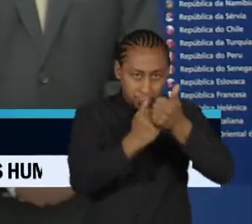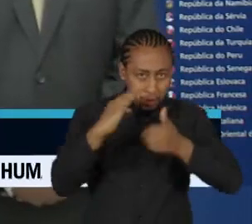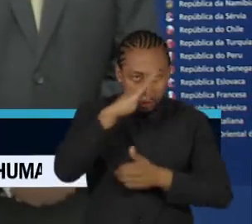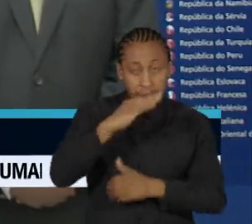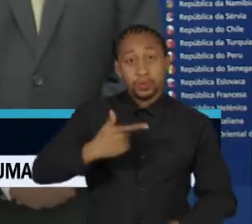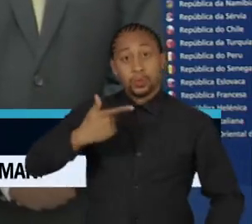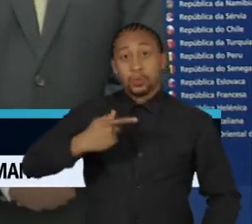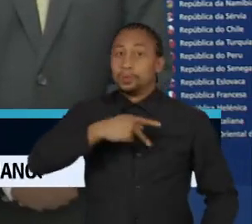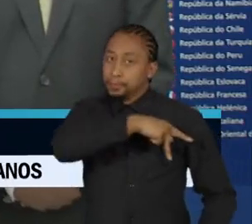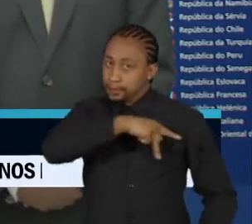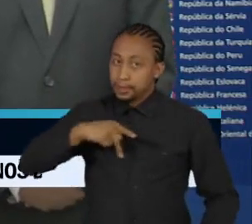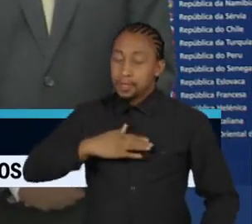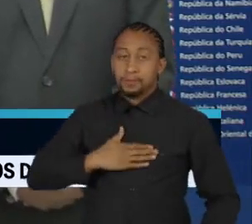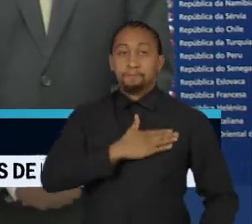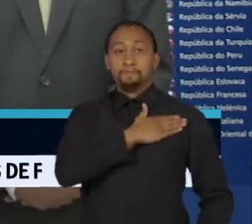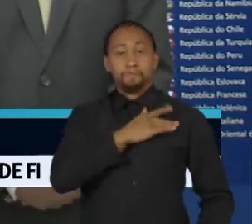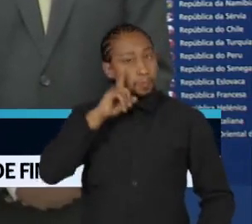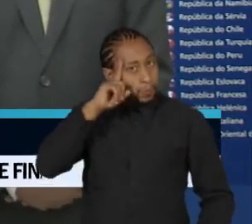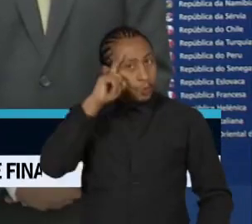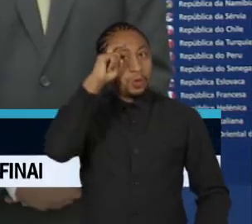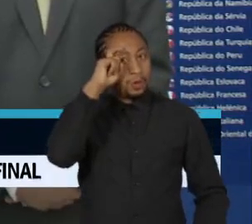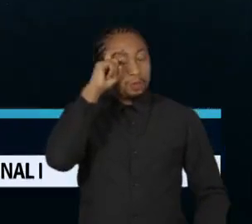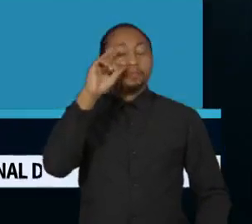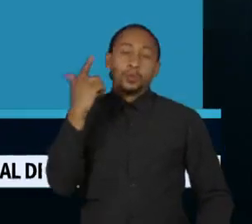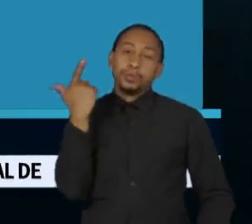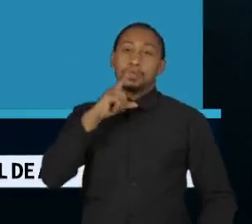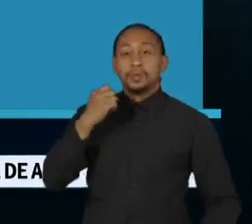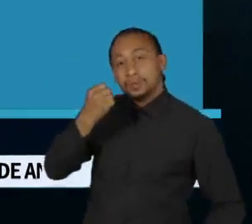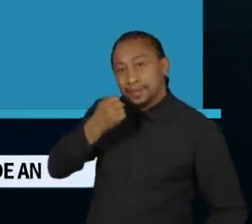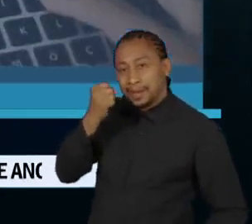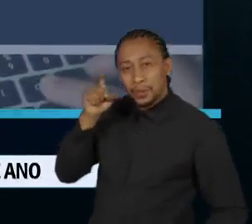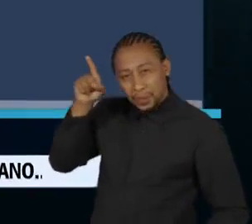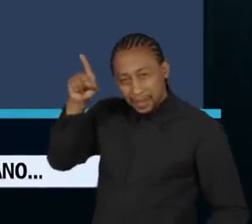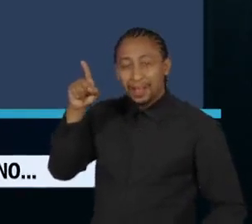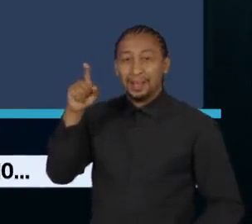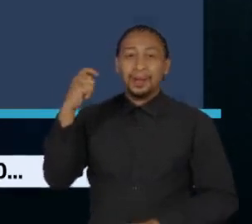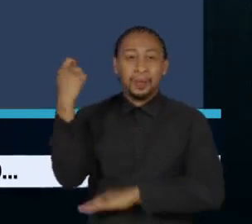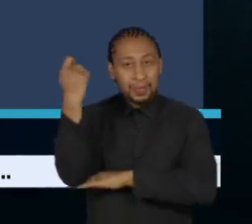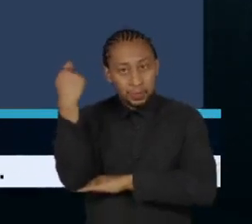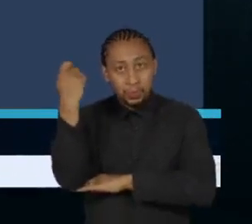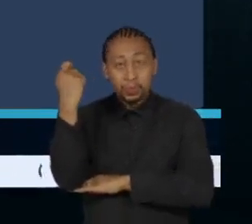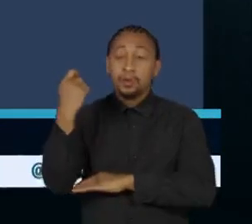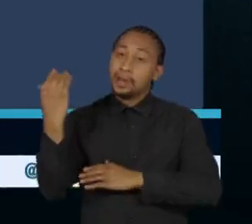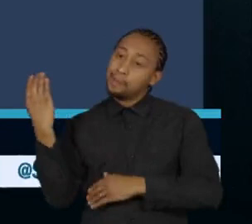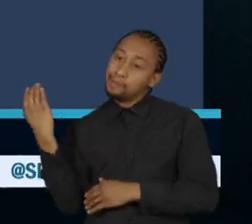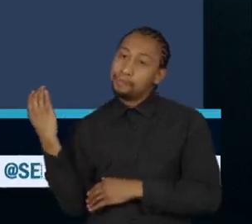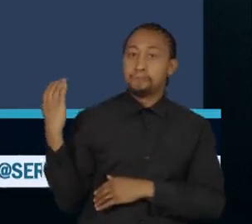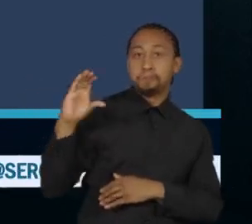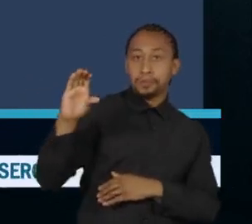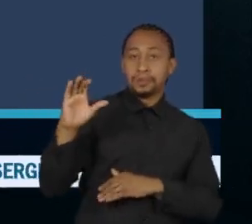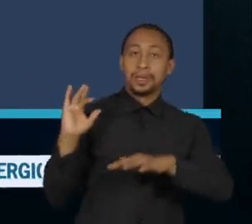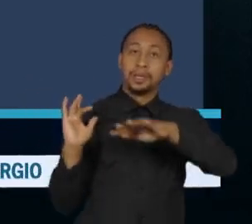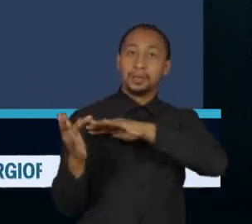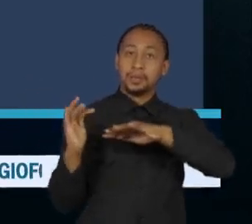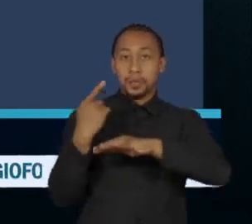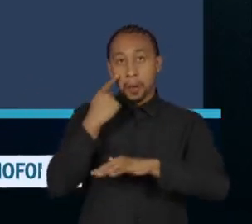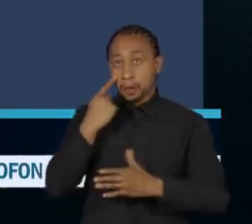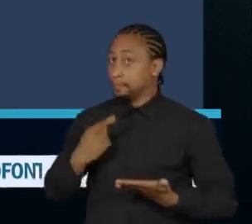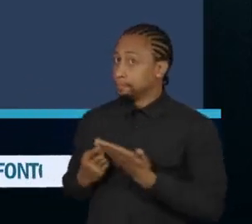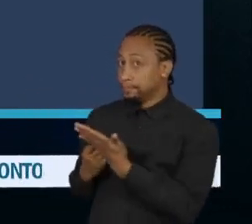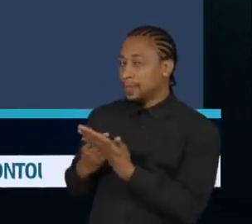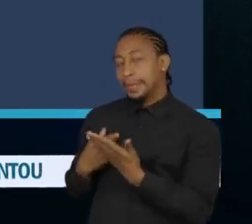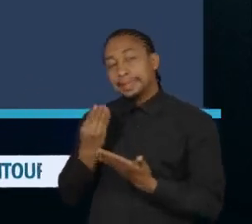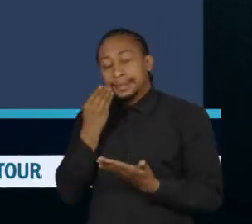General Hamilton Mourão, que foi eleito senador pelo Rio Grande do Sul, publicou um post em que tenta justificar a polêmica criada em torno das urnas